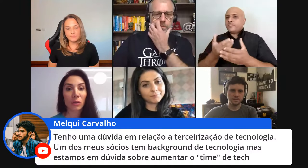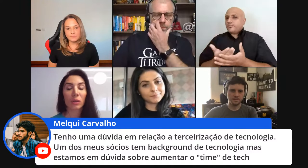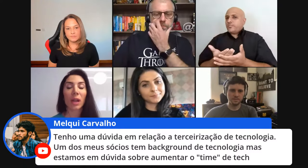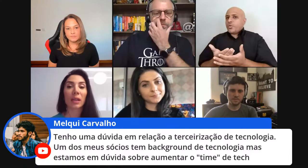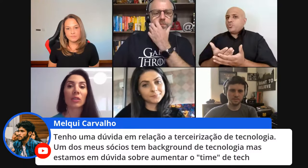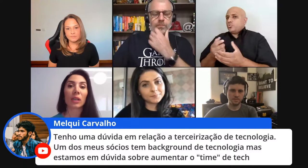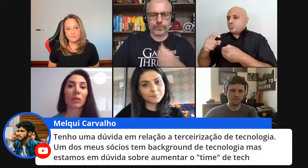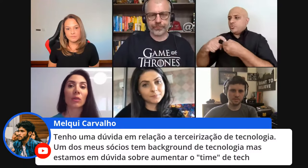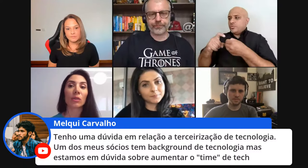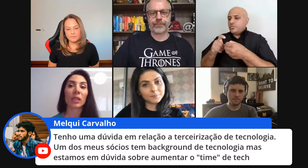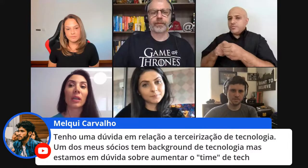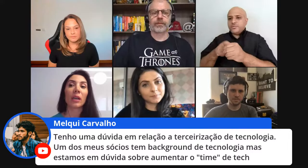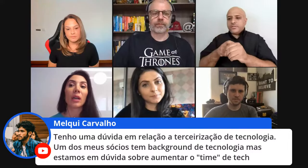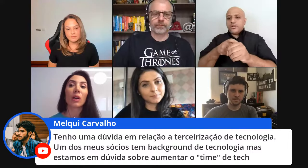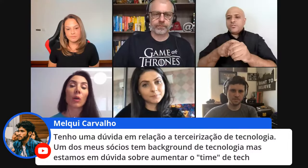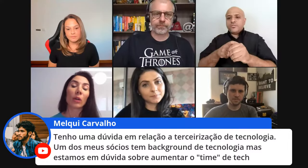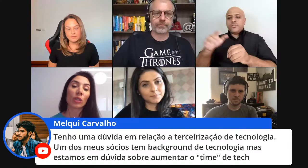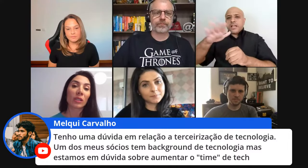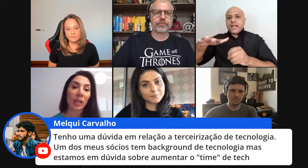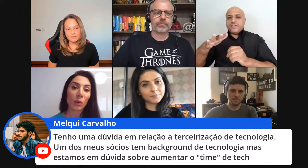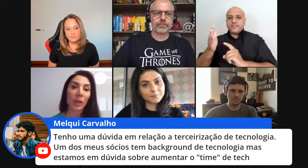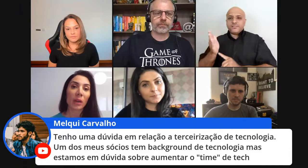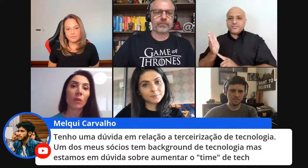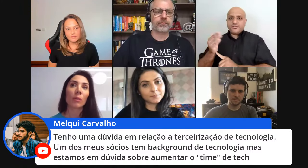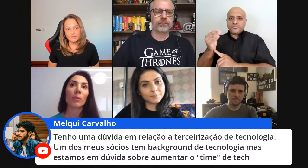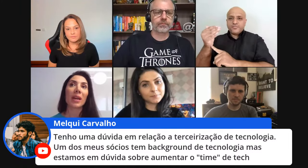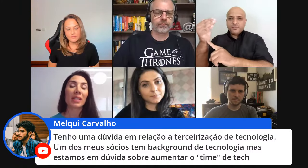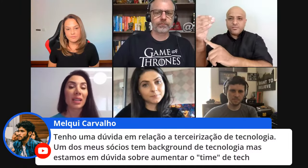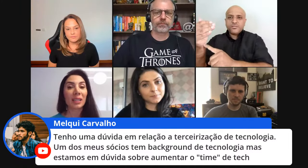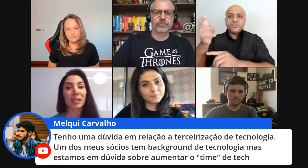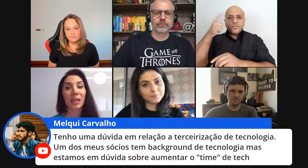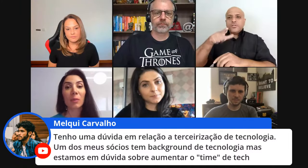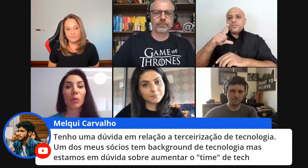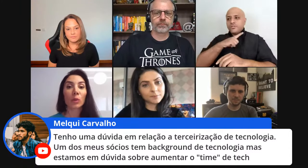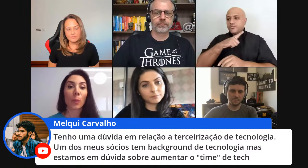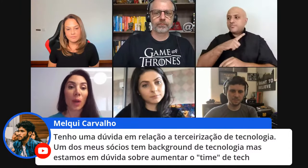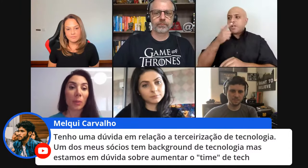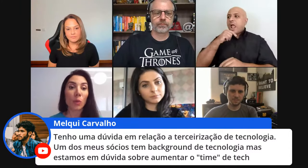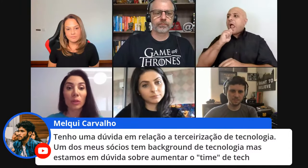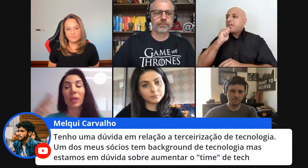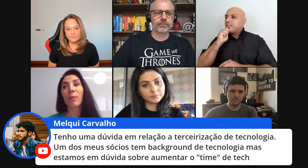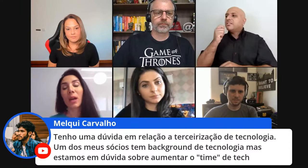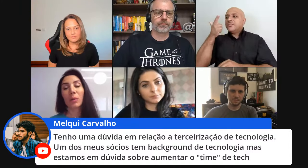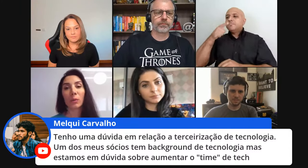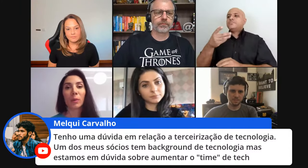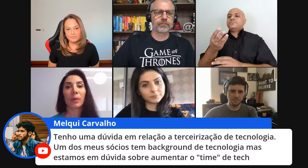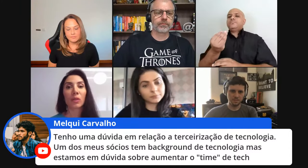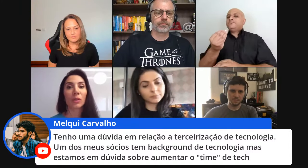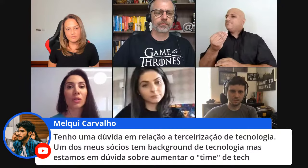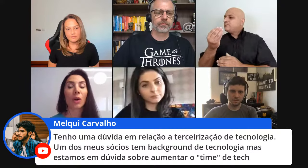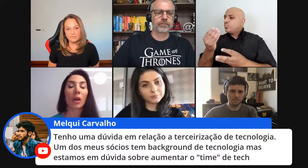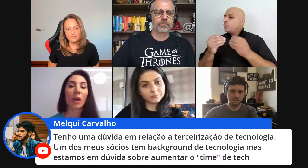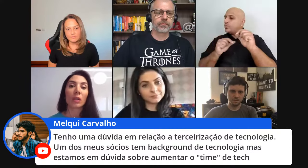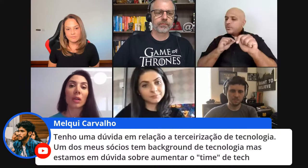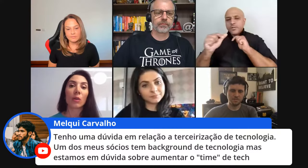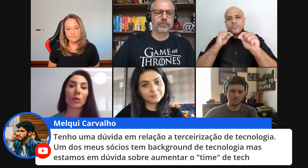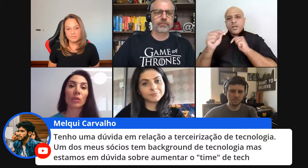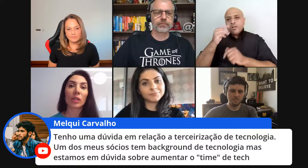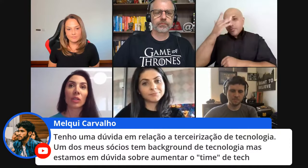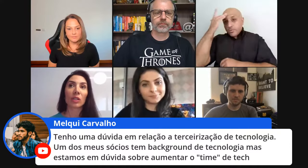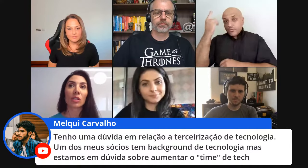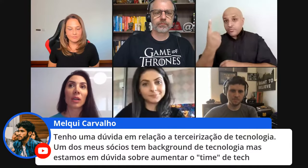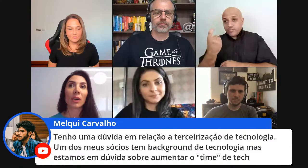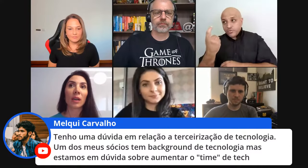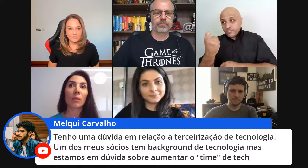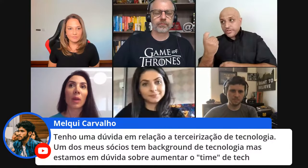sócios na área de tecnologia eu já tenho o meu mas ainda assim é muito é muito trabalho para uma pessoa só então